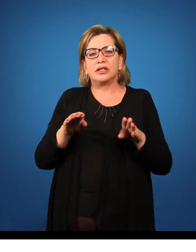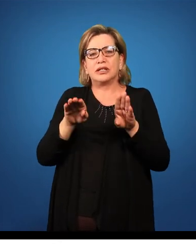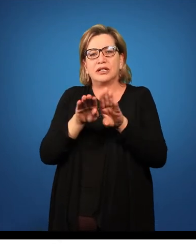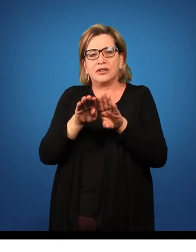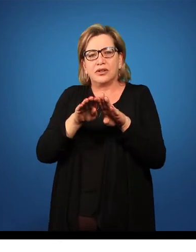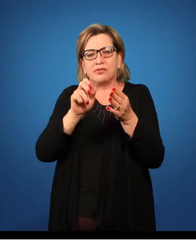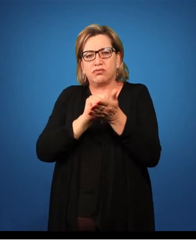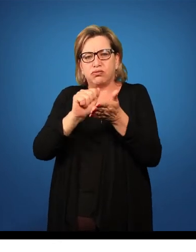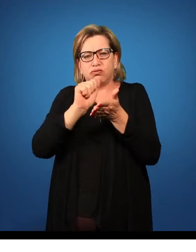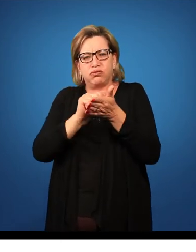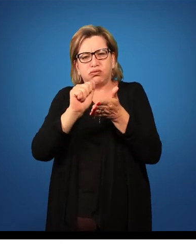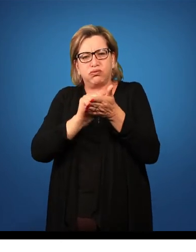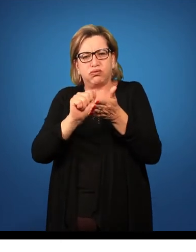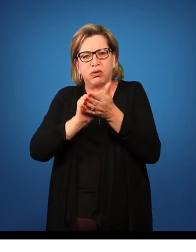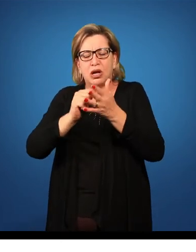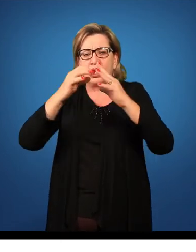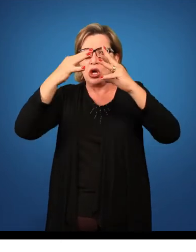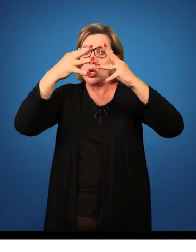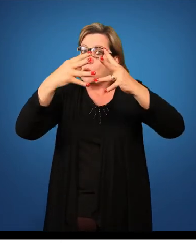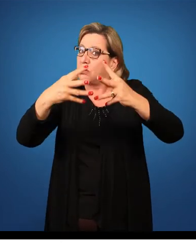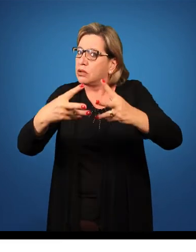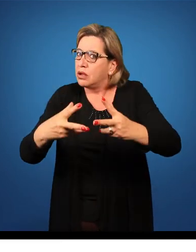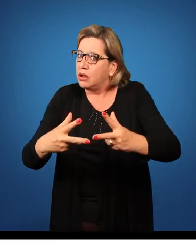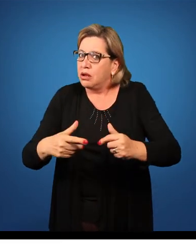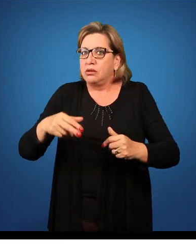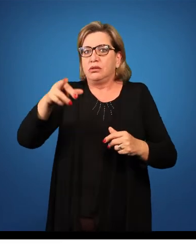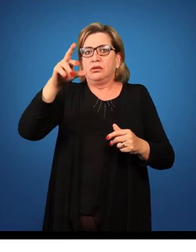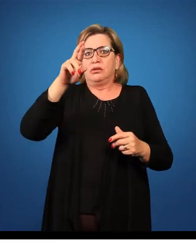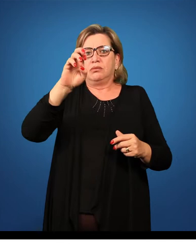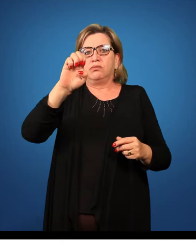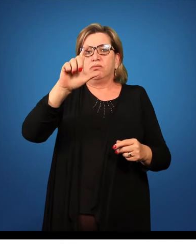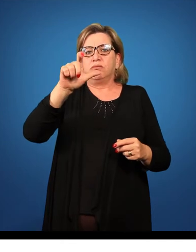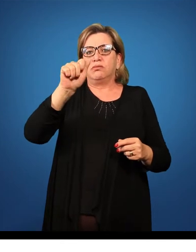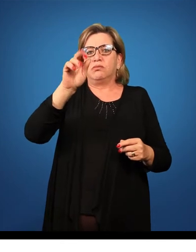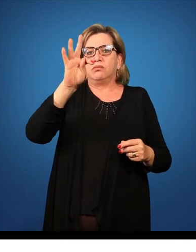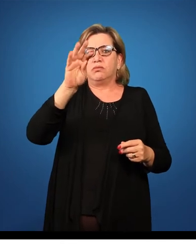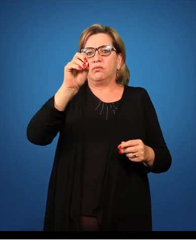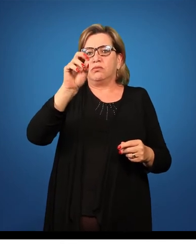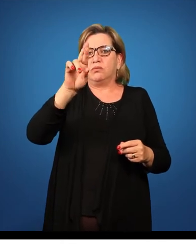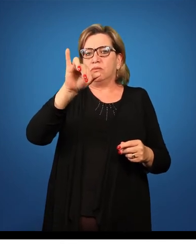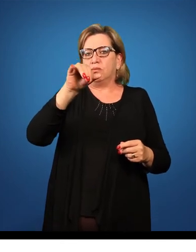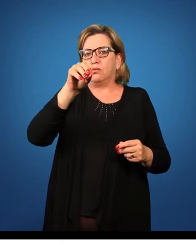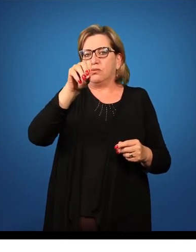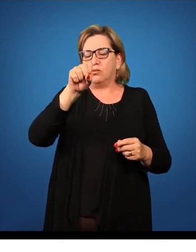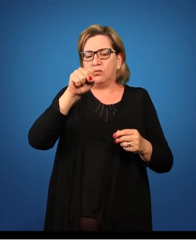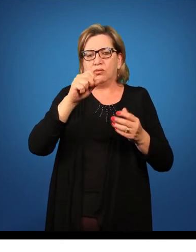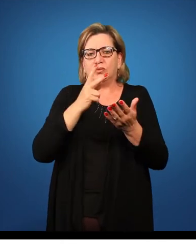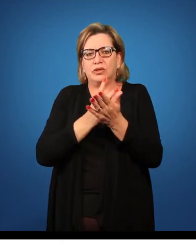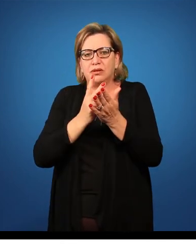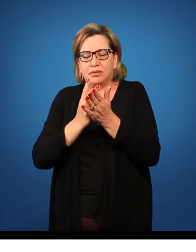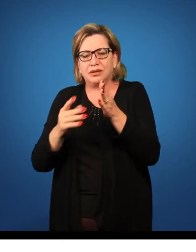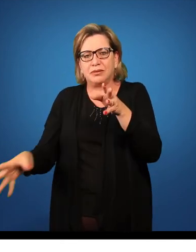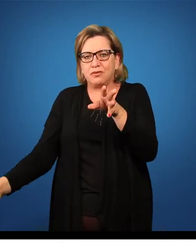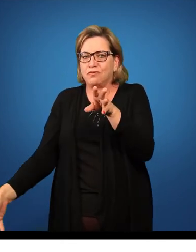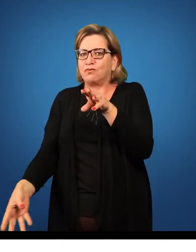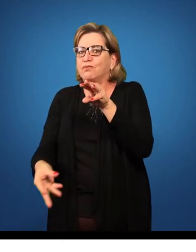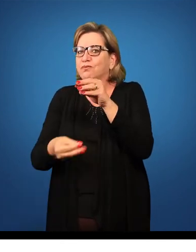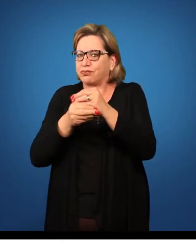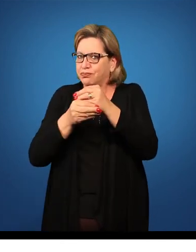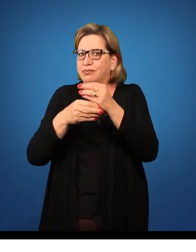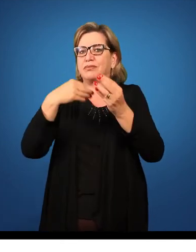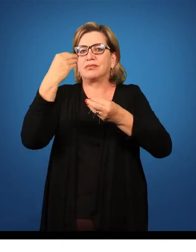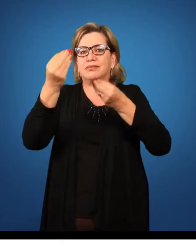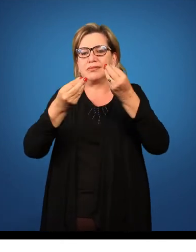Vão preencher gradativamente todos os relatórios durante o estágio e vão anexar anexar esses